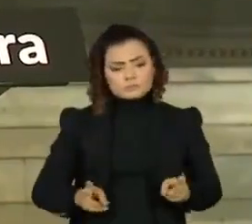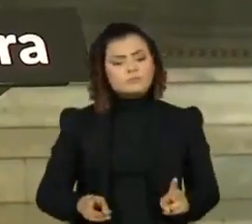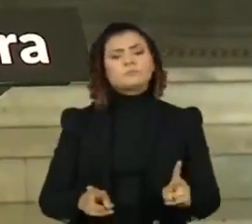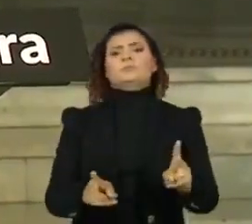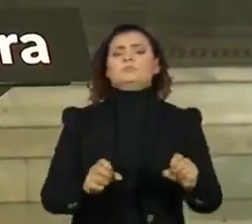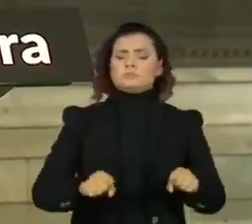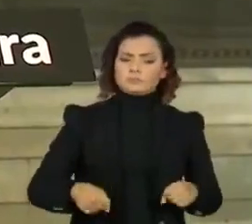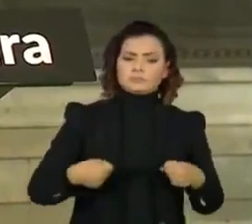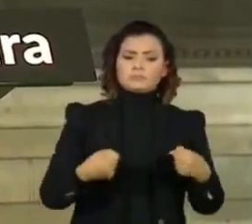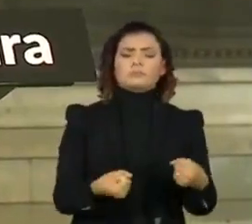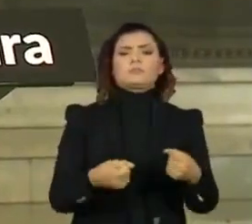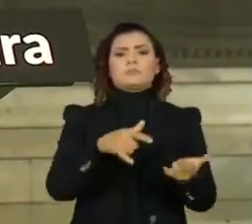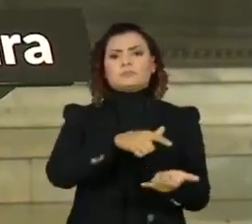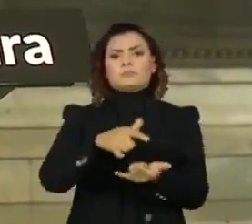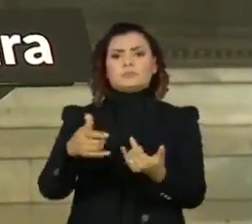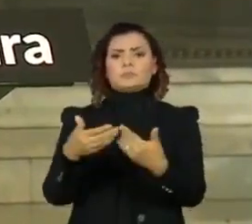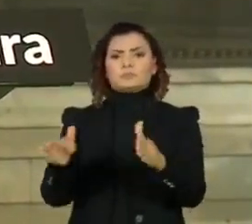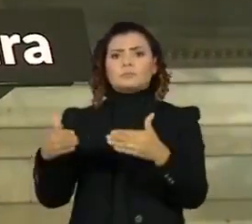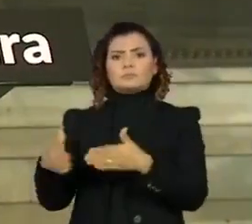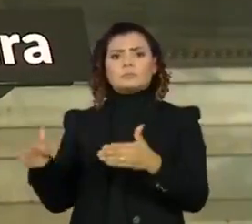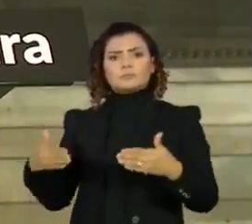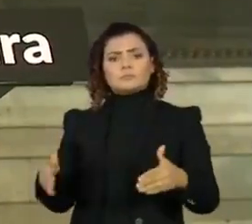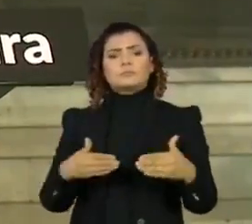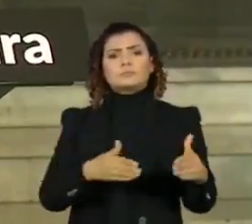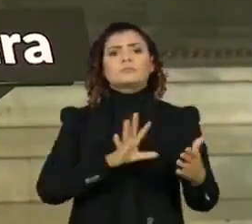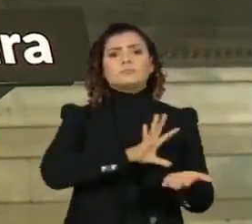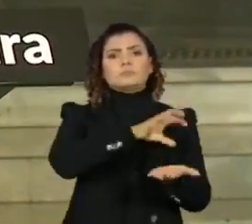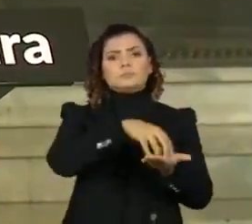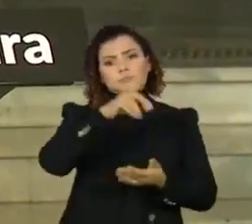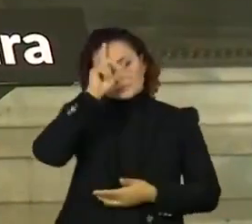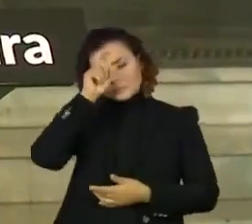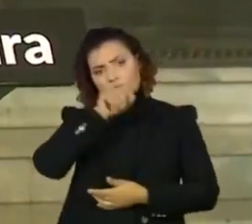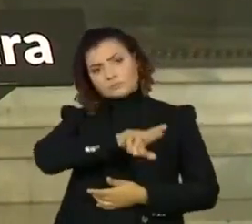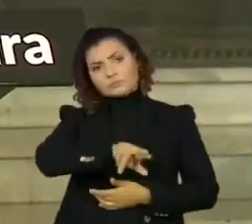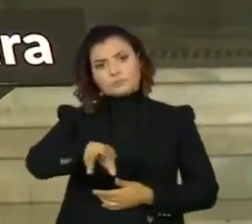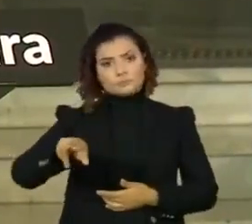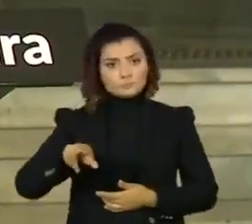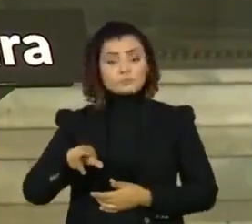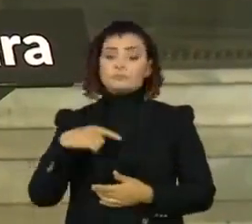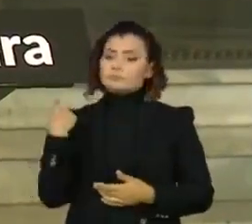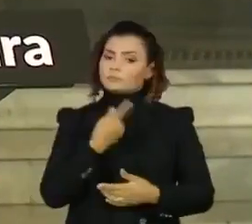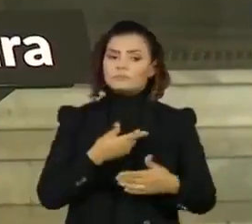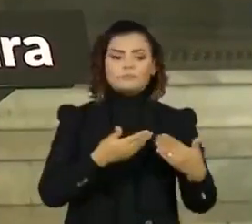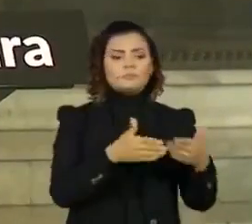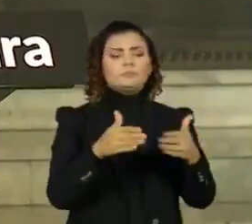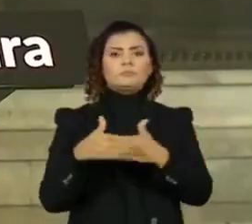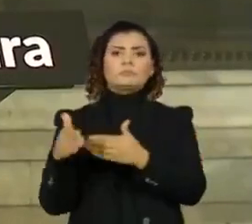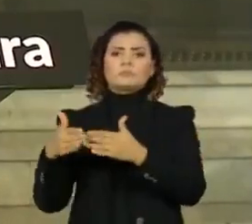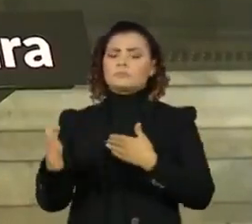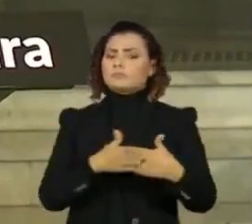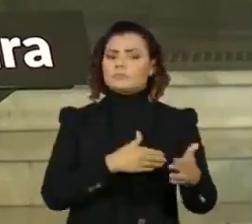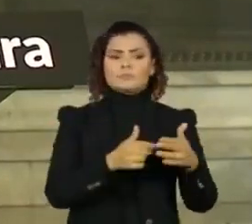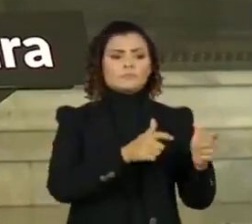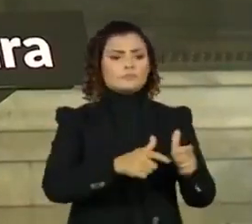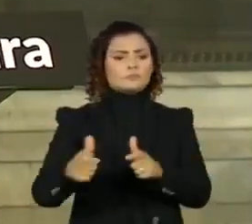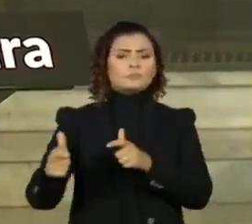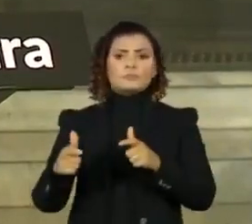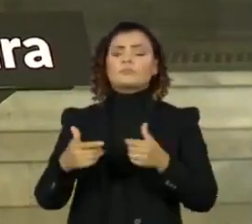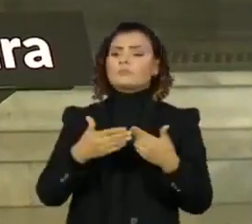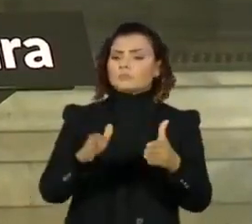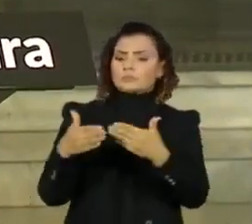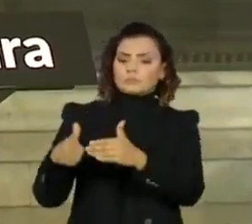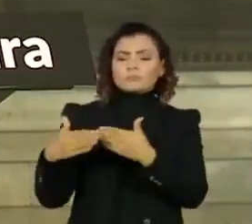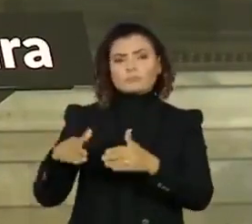leitos e vagas dentro dos hospitais. Abriremos em qualquer local desses